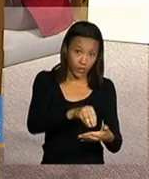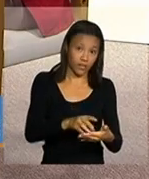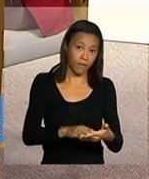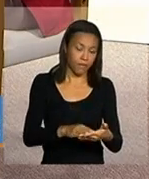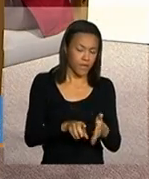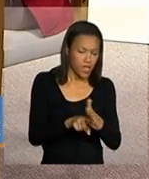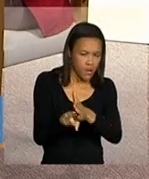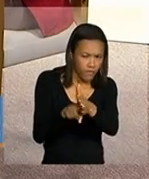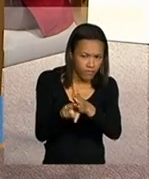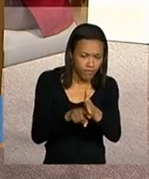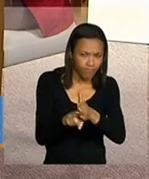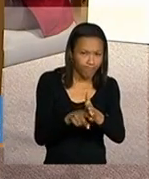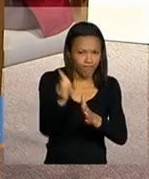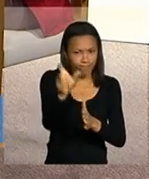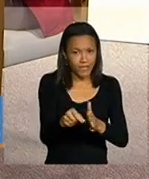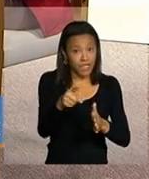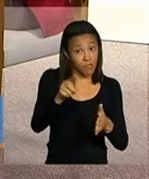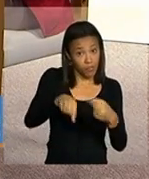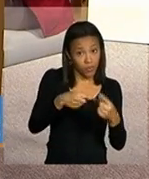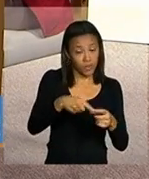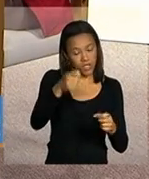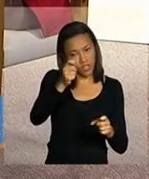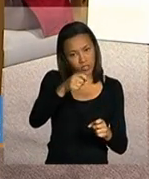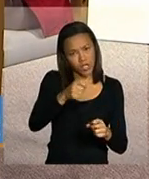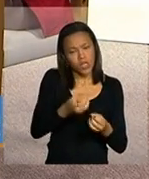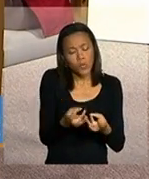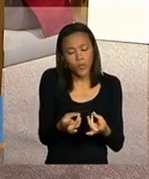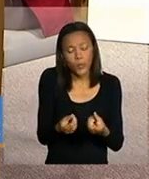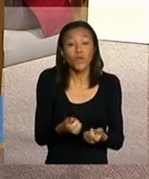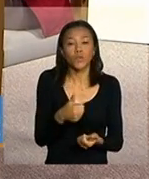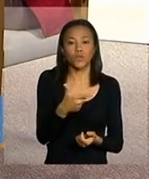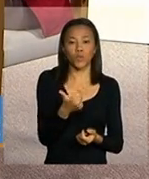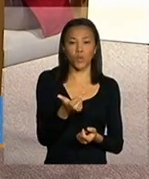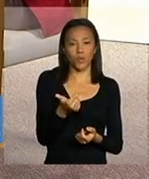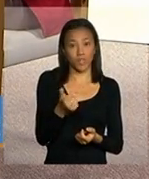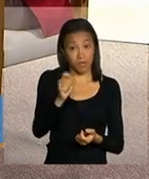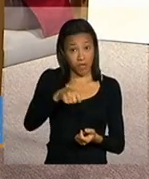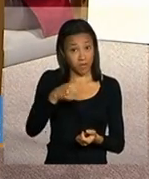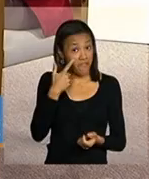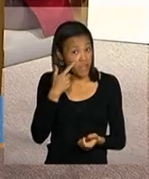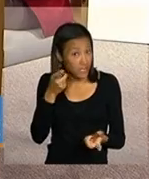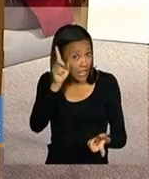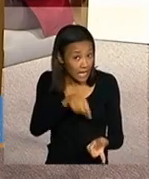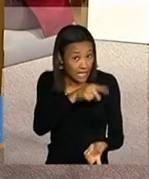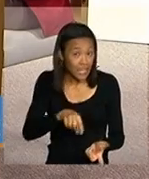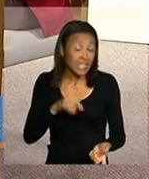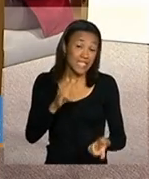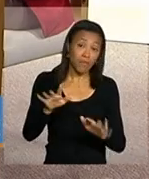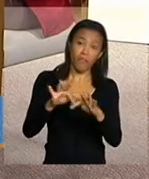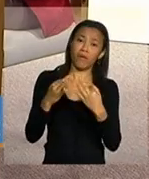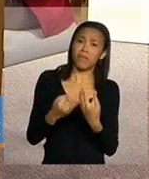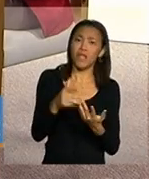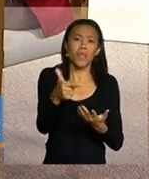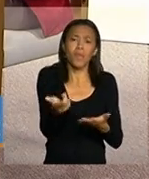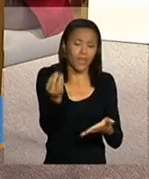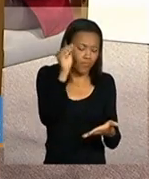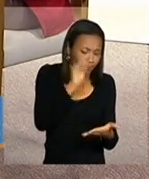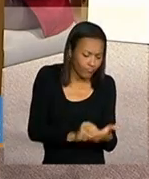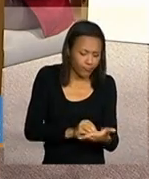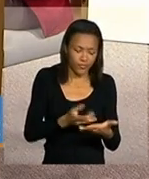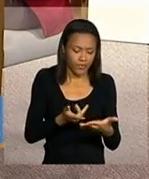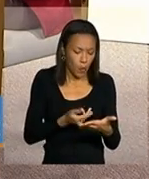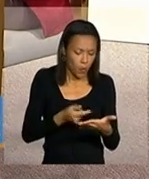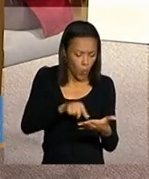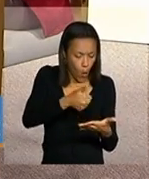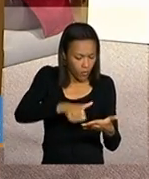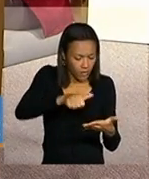quando ela tem suspensão é que a gente conta 12 meses para ver essa questão do cancelamento agora a família que nem é nem tem o registro desse acompanhamento